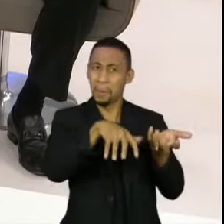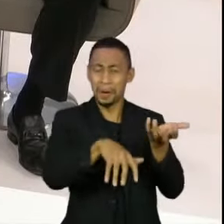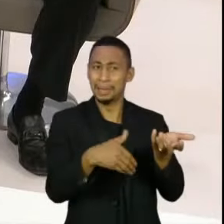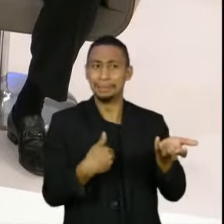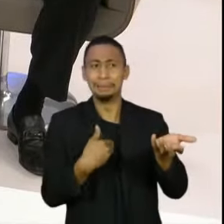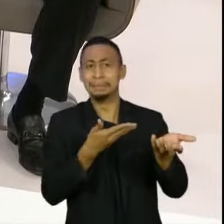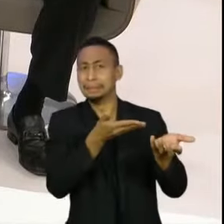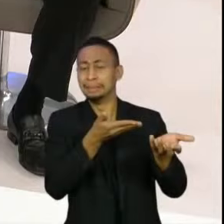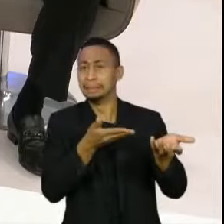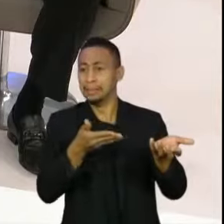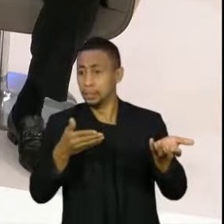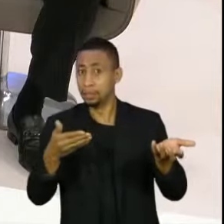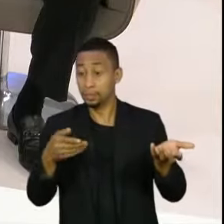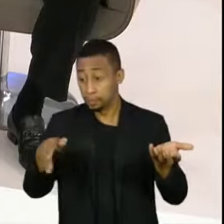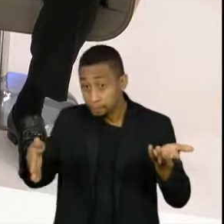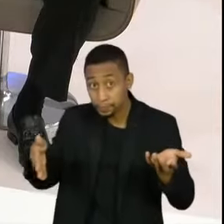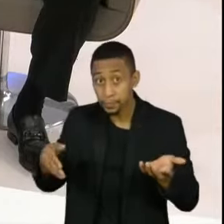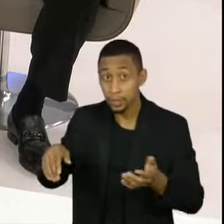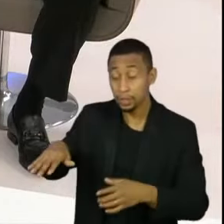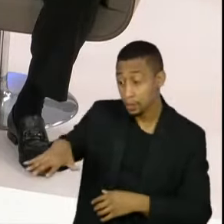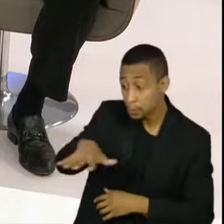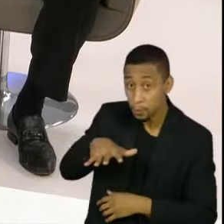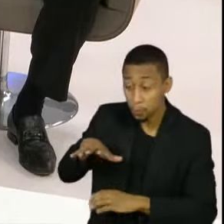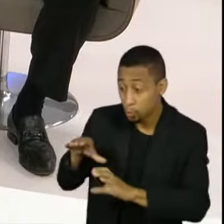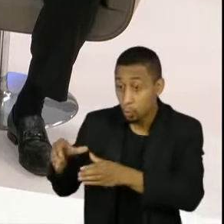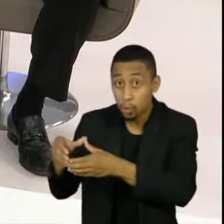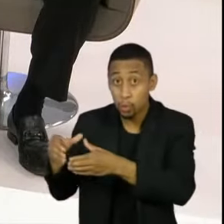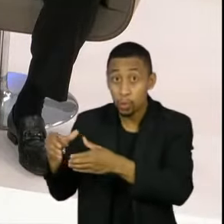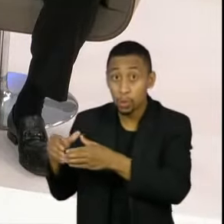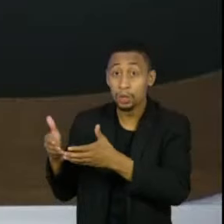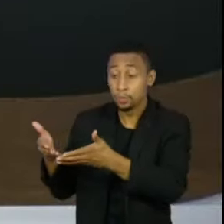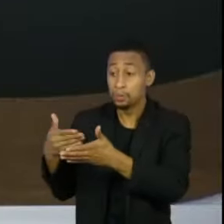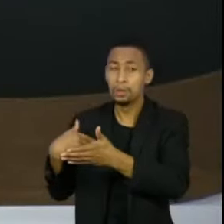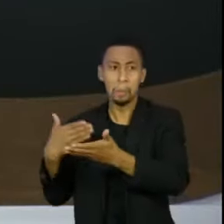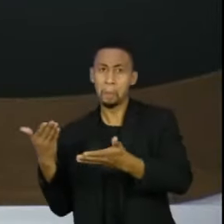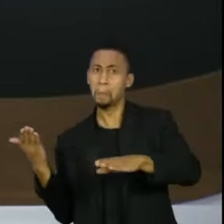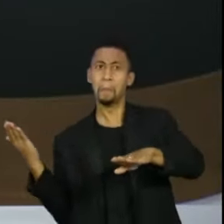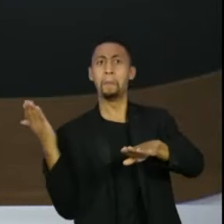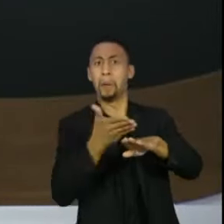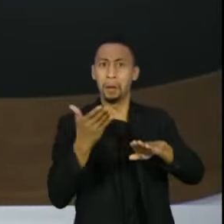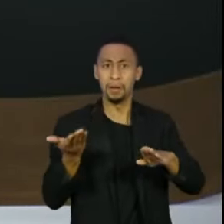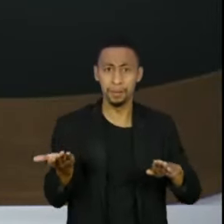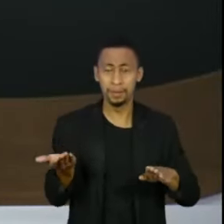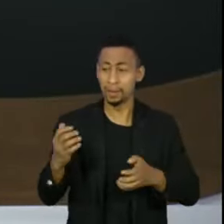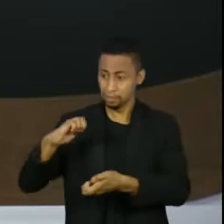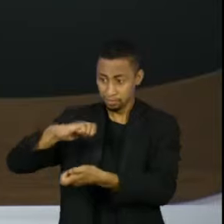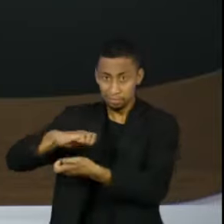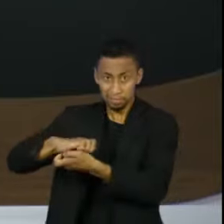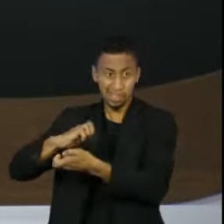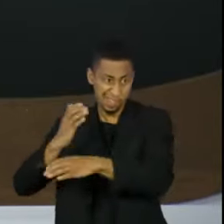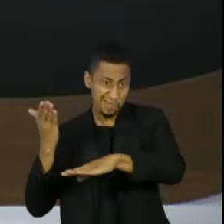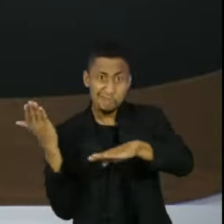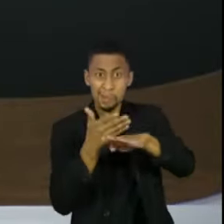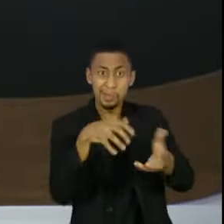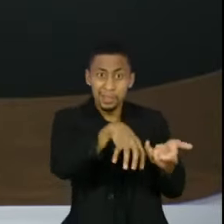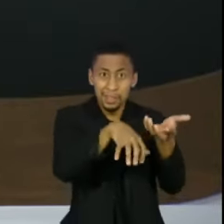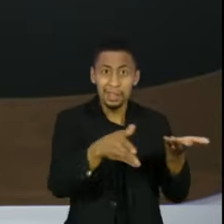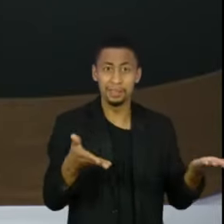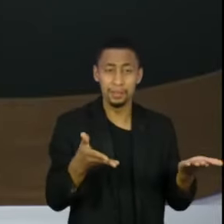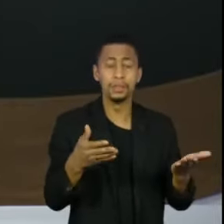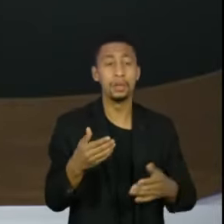A gente tem amanhã uma reunião virtual de alguns governadores com o presidente da Câmara, Arthur Lira, para tentar